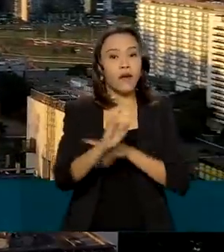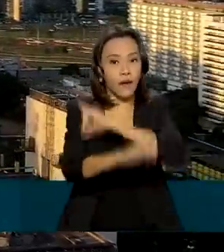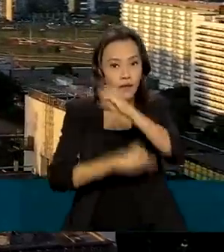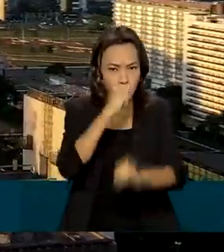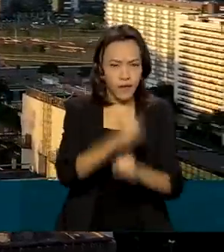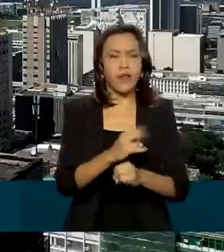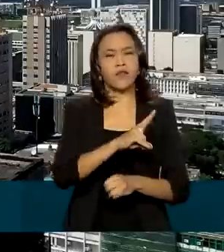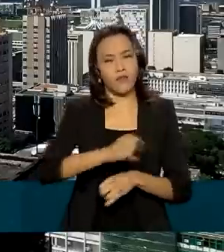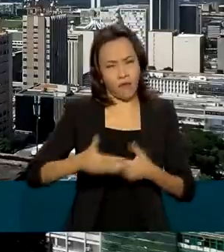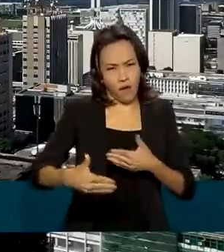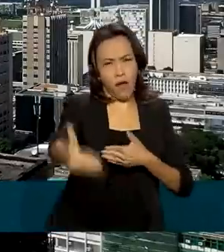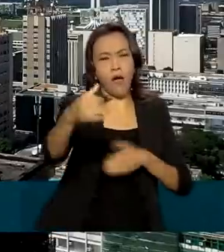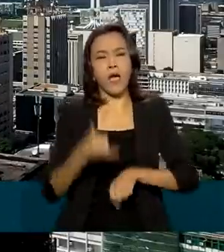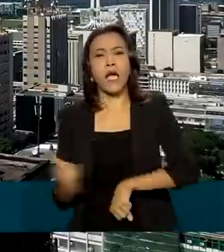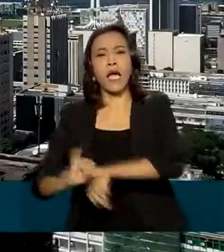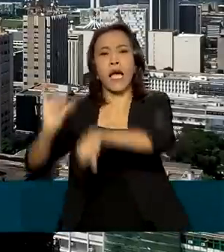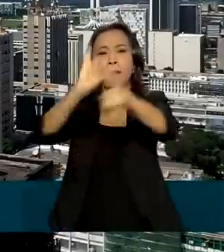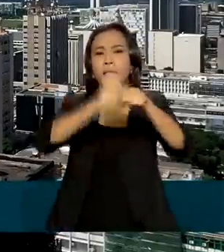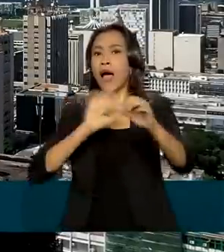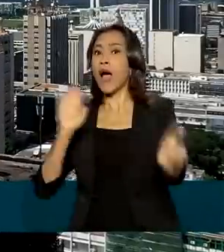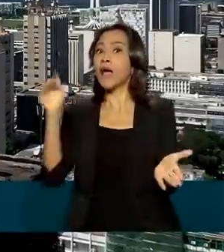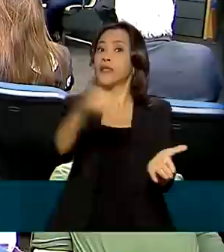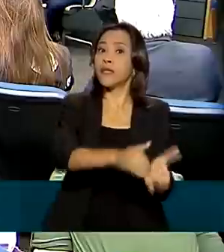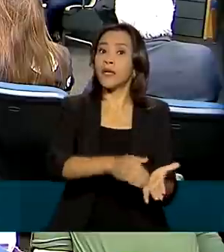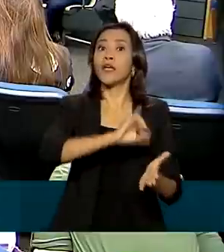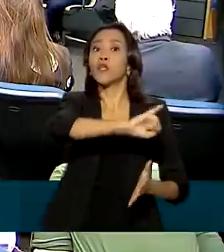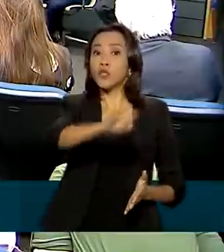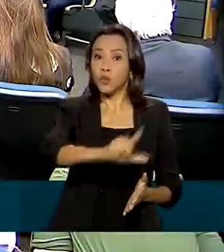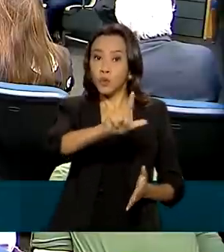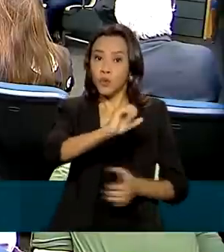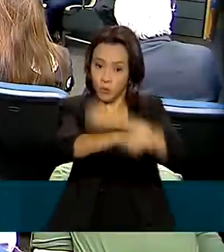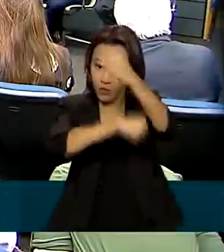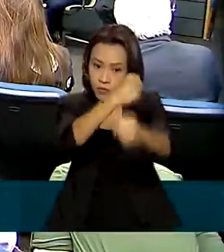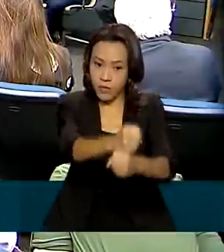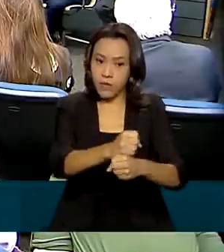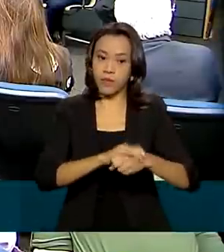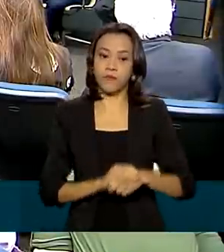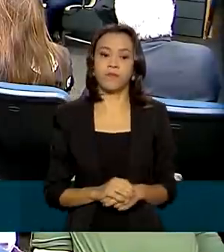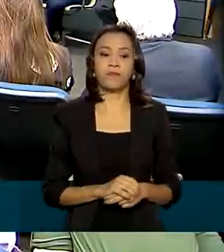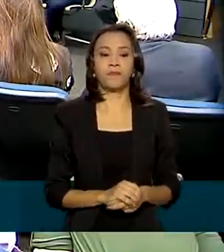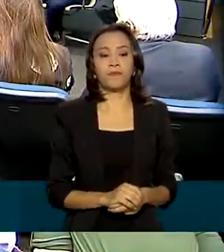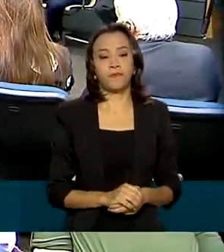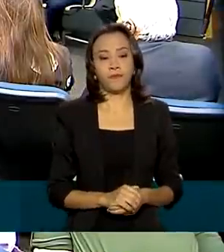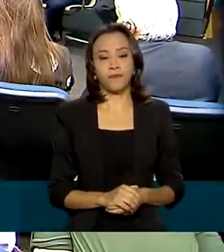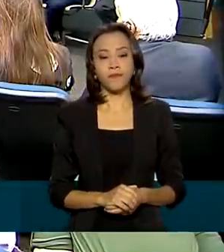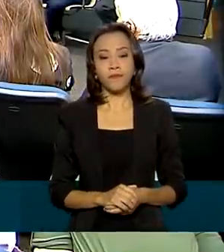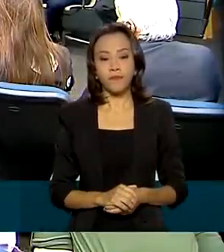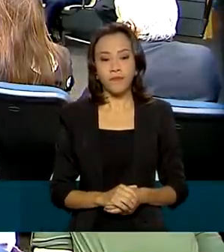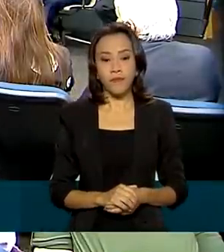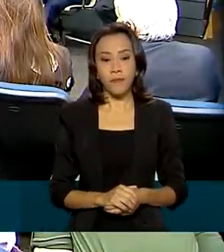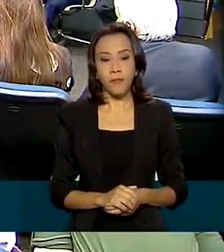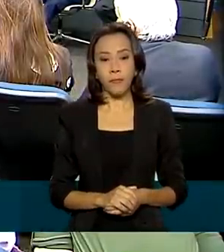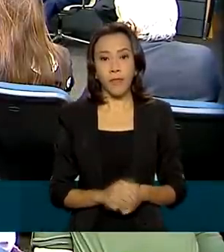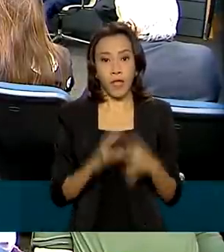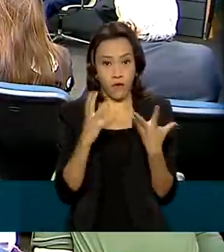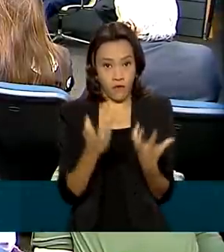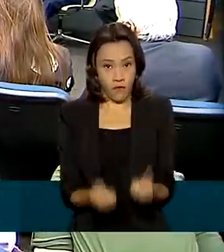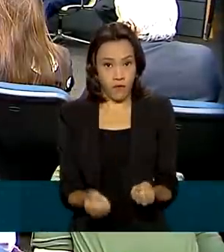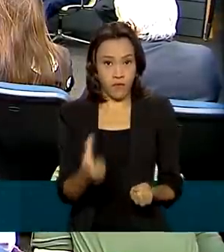em todas as capitais até julho do ano que vem. A gente vai ter o primeiro 5G